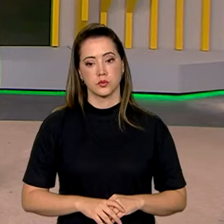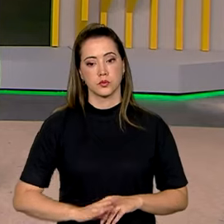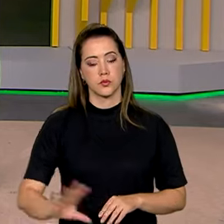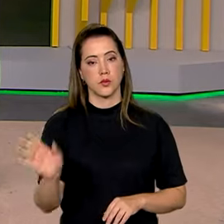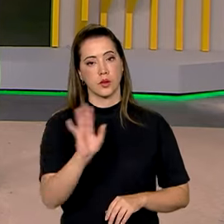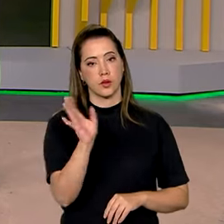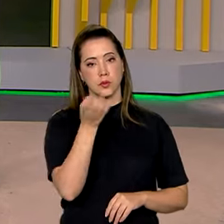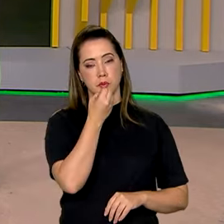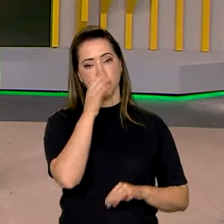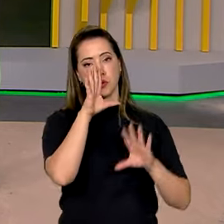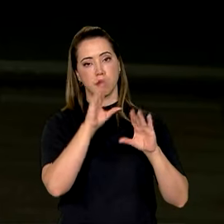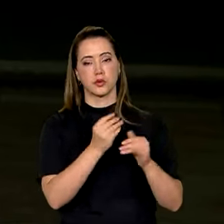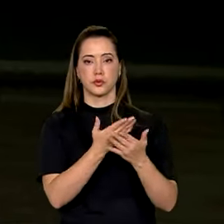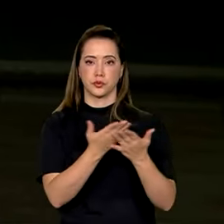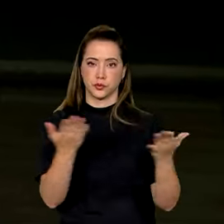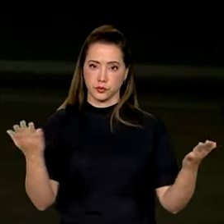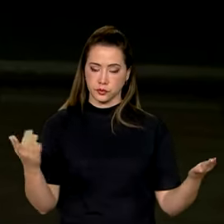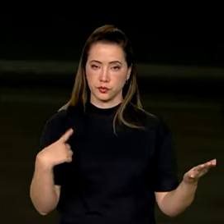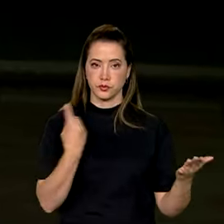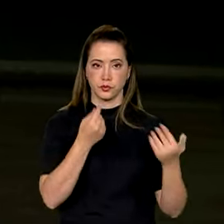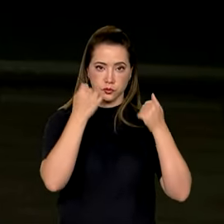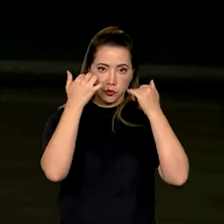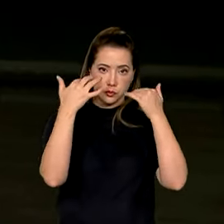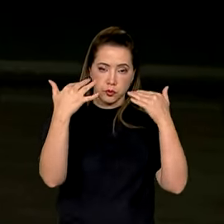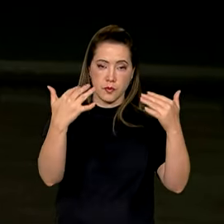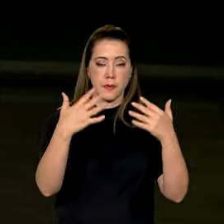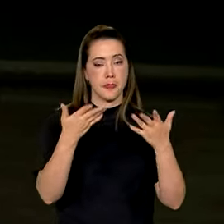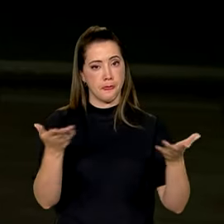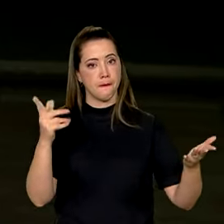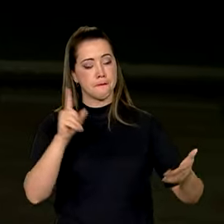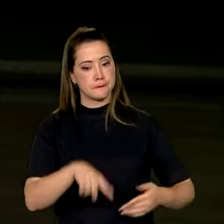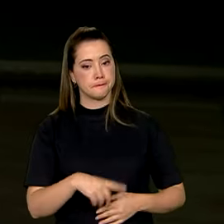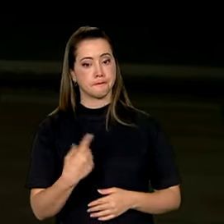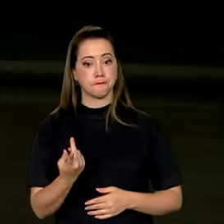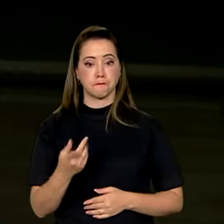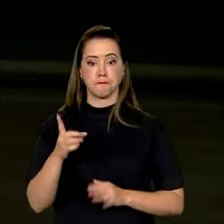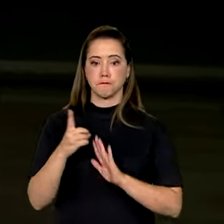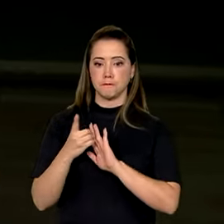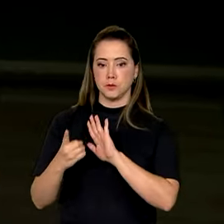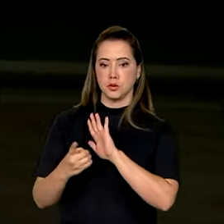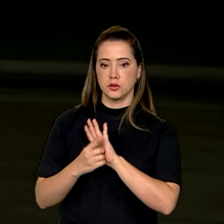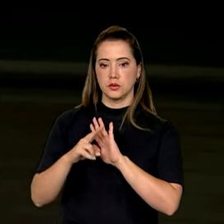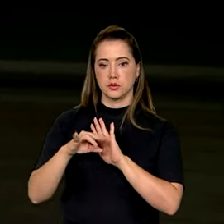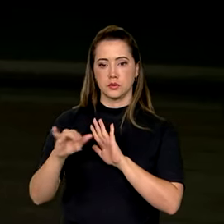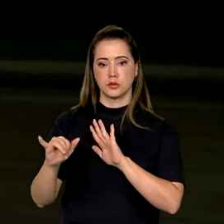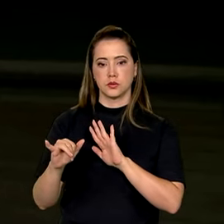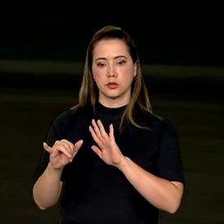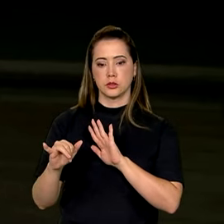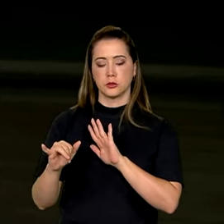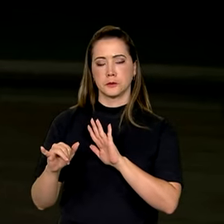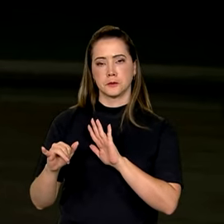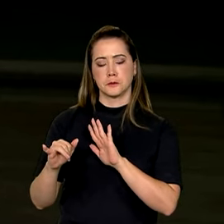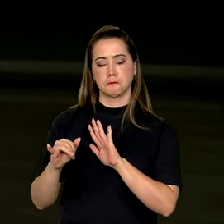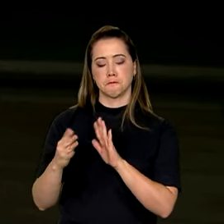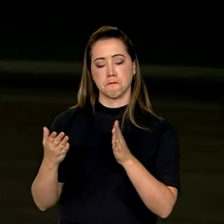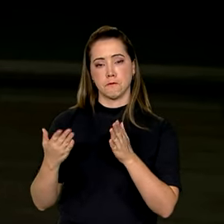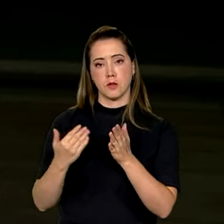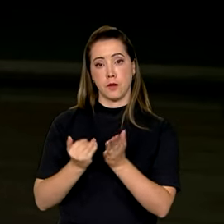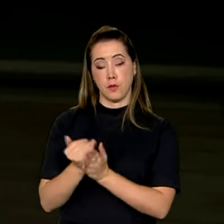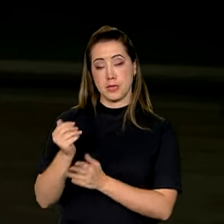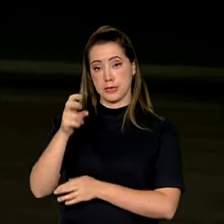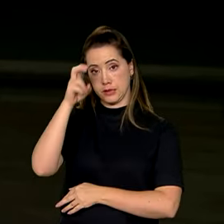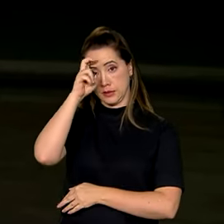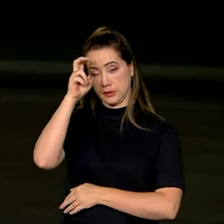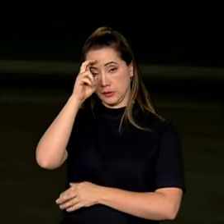Boa noite, Roberto, Carol, uma boa noite a todos que nos assistem. É isso mesmo. O decreto que será publicado nesta quinta-feira no Diário